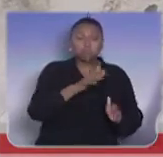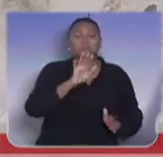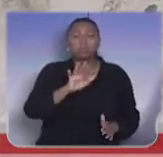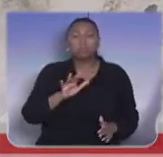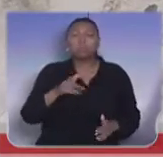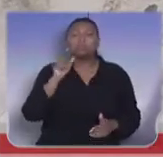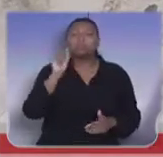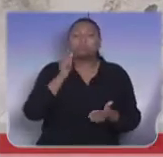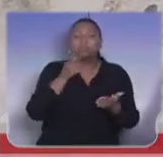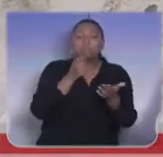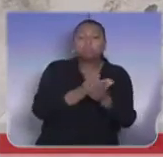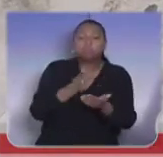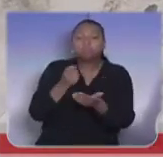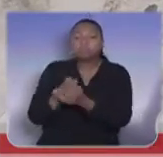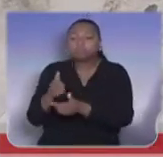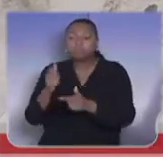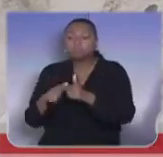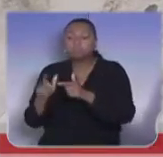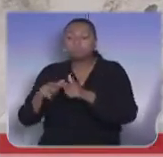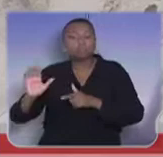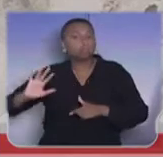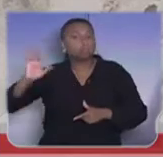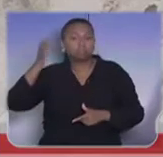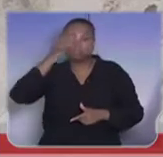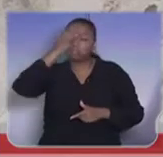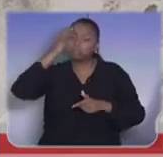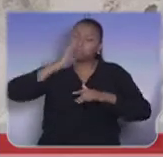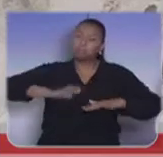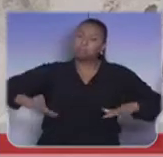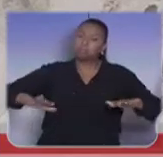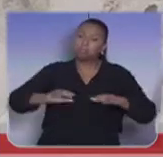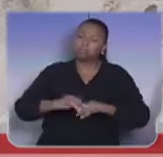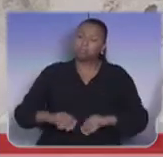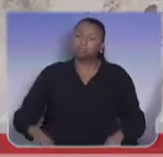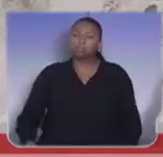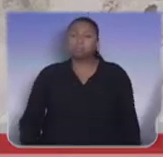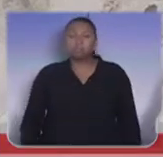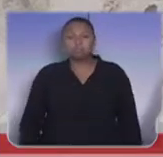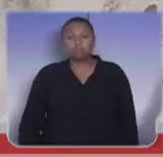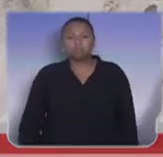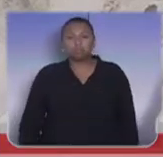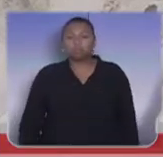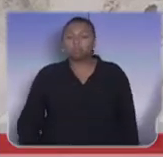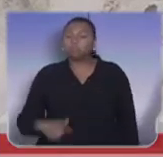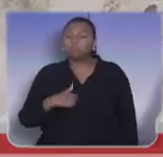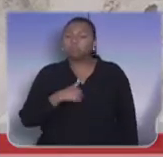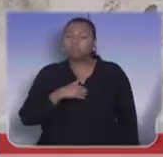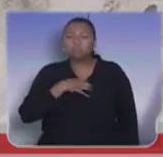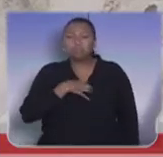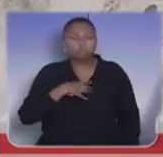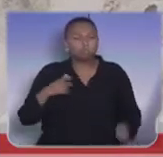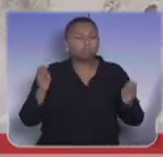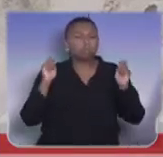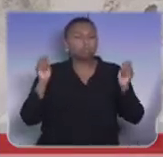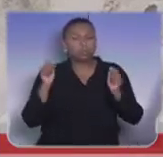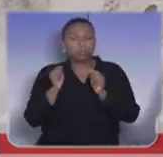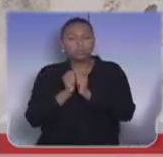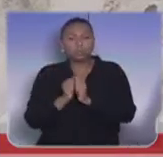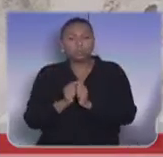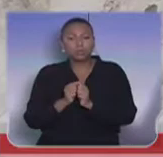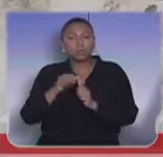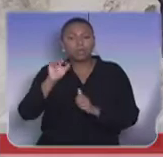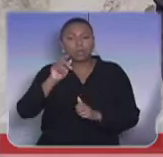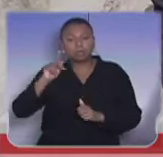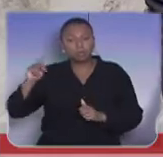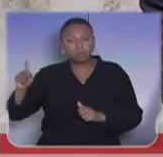pagar o sucateamento que foi provocado. Fica aqui esse meu manifesto, junto com a UIPP, junto